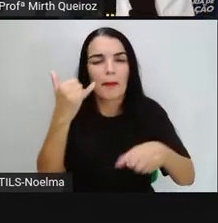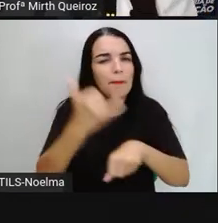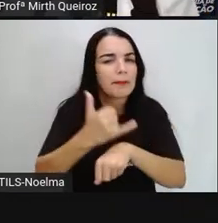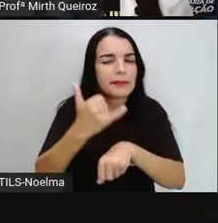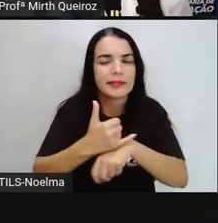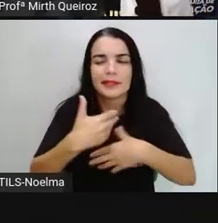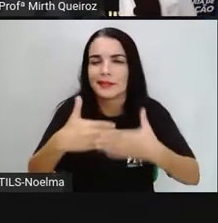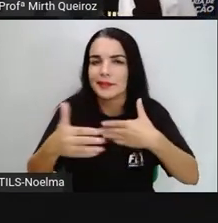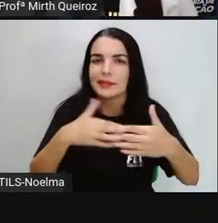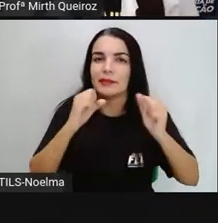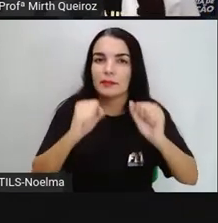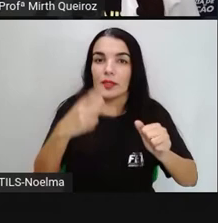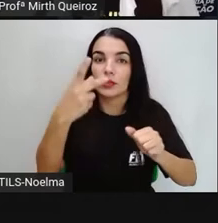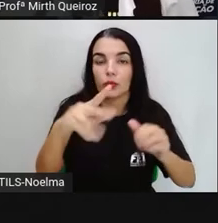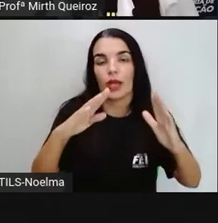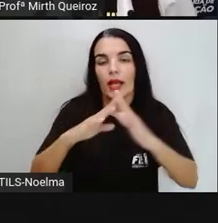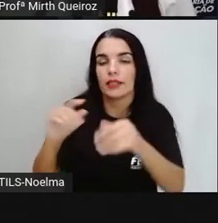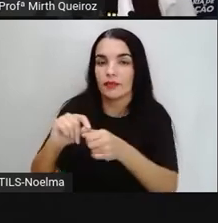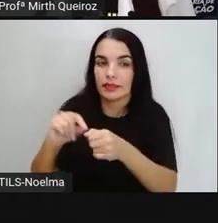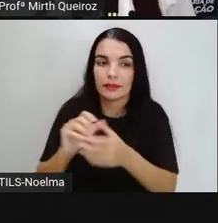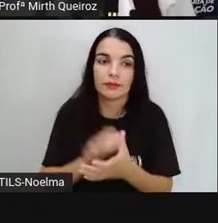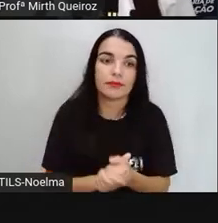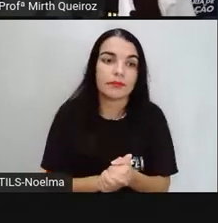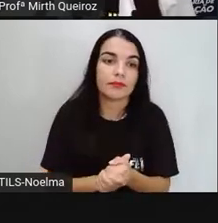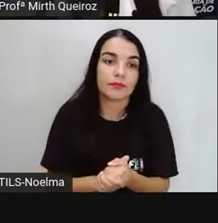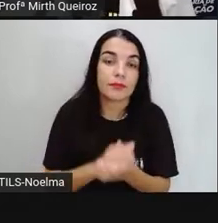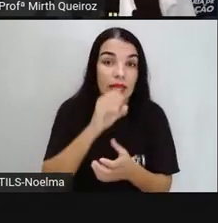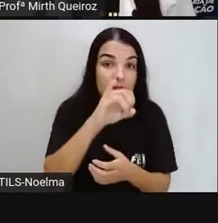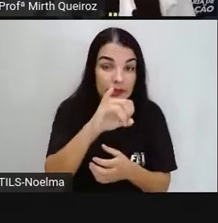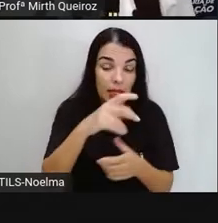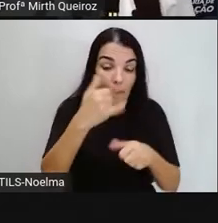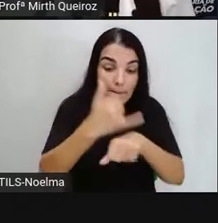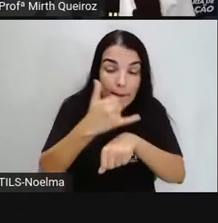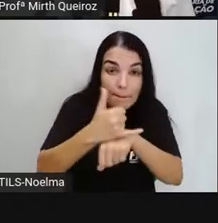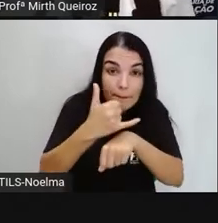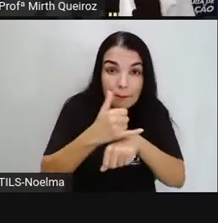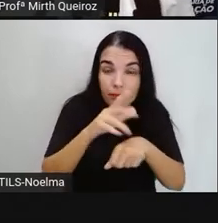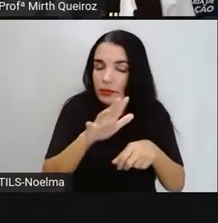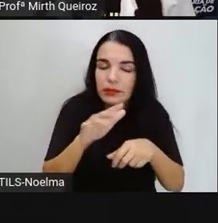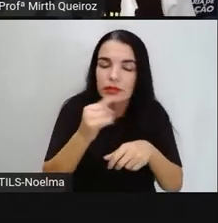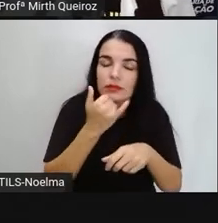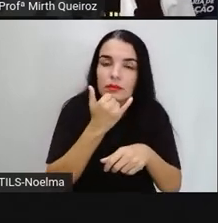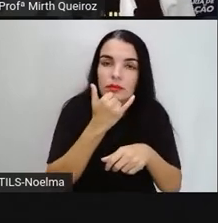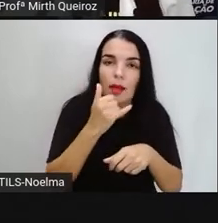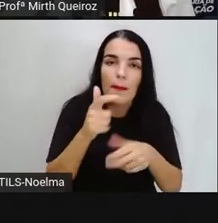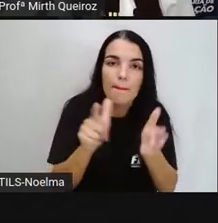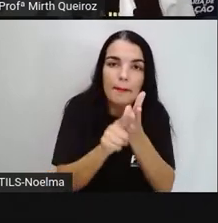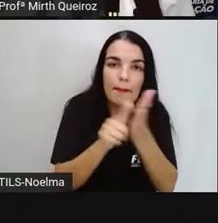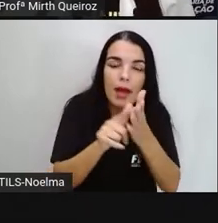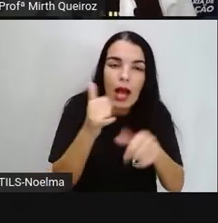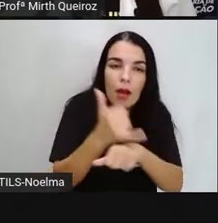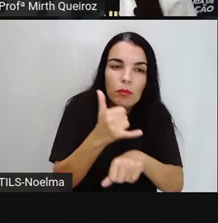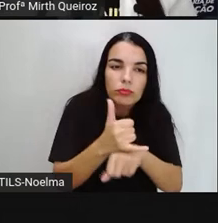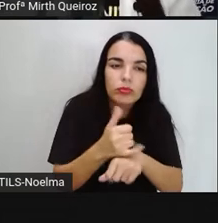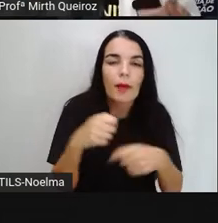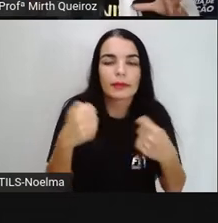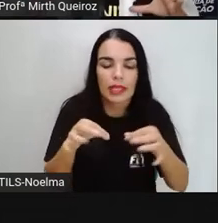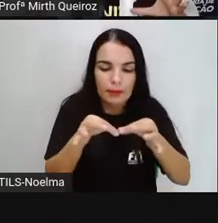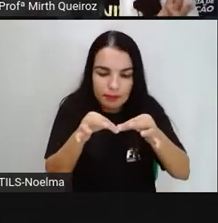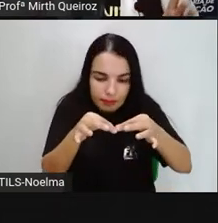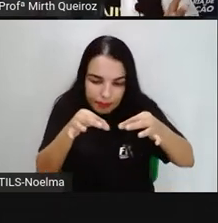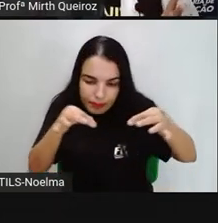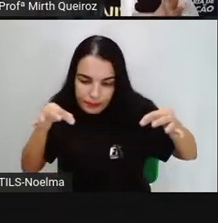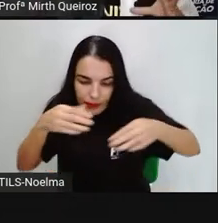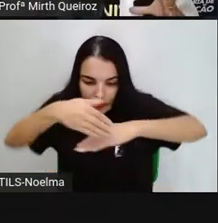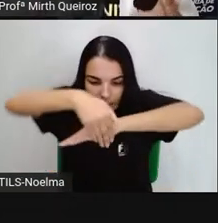na sua casa. Agora, se ele for feito com papelão, aí vocês vão precisar de uma régua para vocês medirem direitinho, né? Primeiro